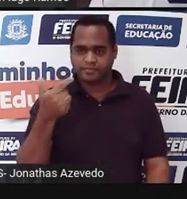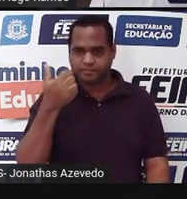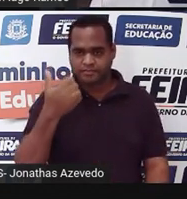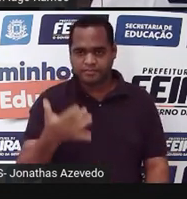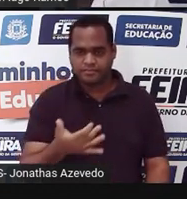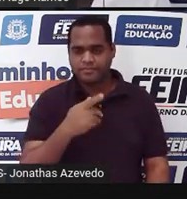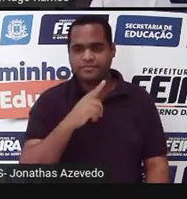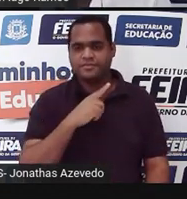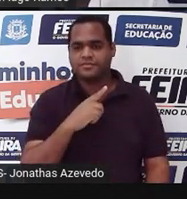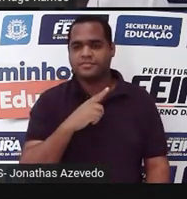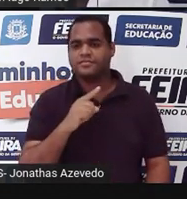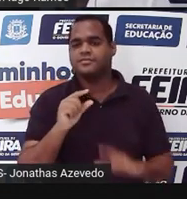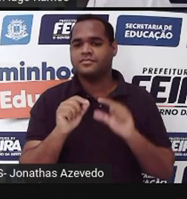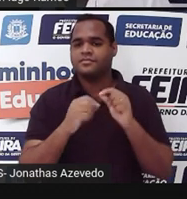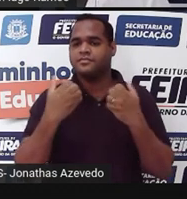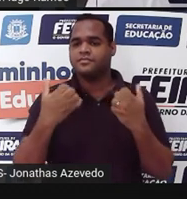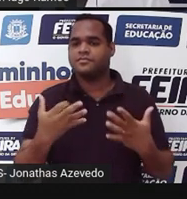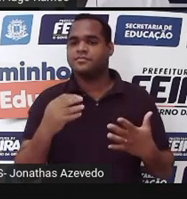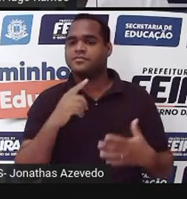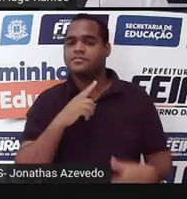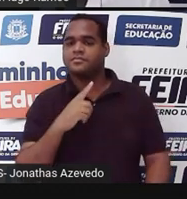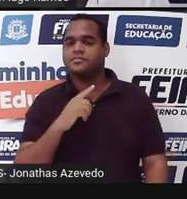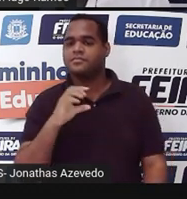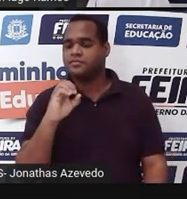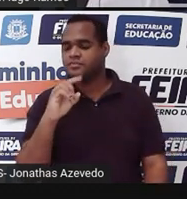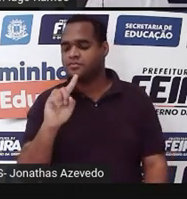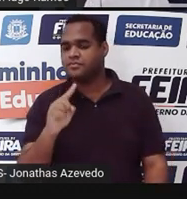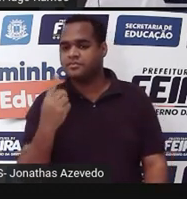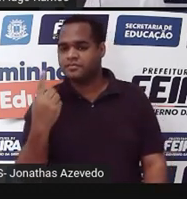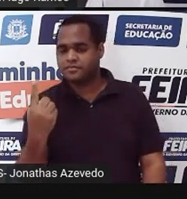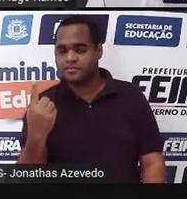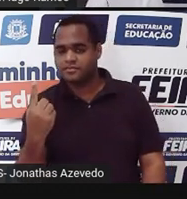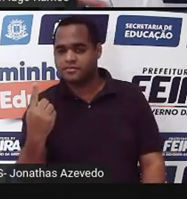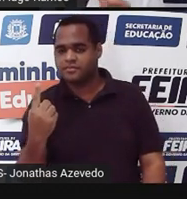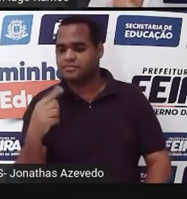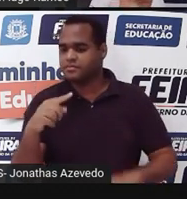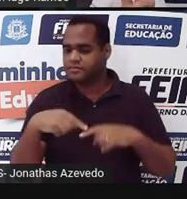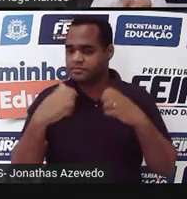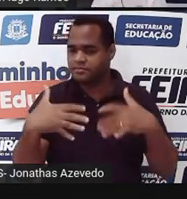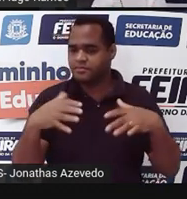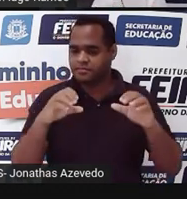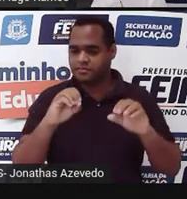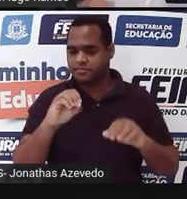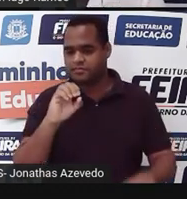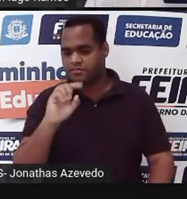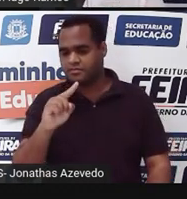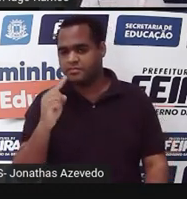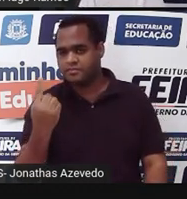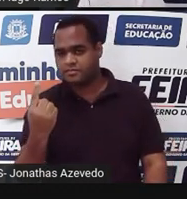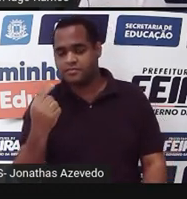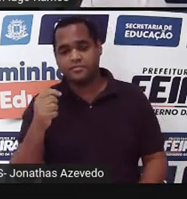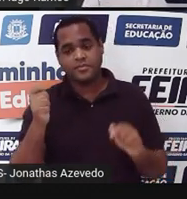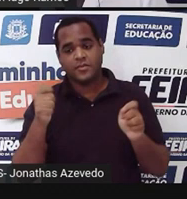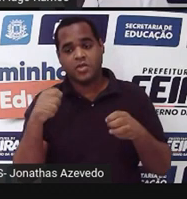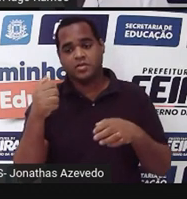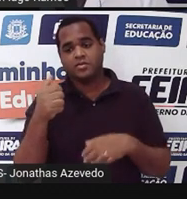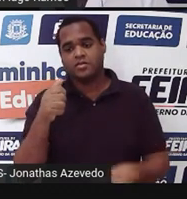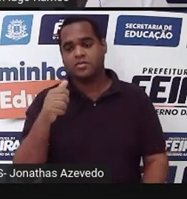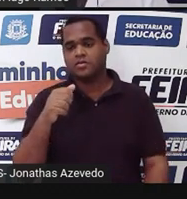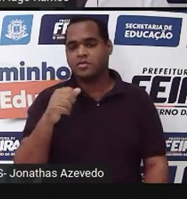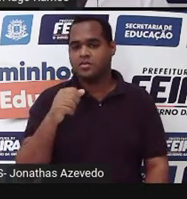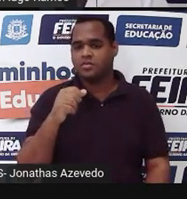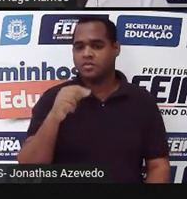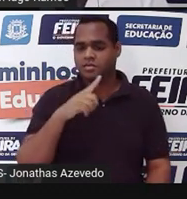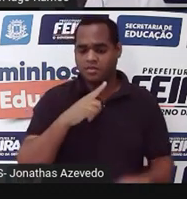Fazendo na calculadora, apareceu ali 0,1. Depois é só pegar esse 0,1 e multiplicar por